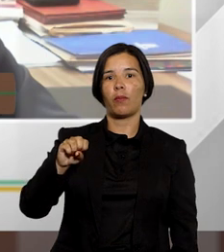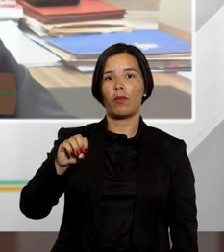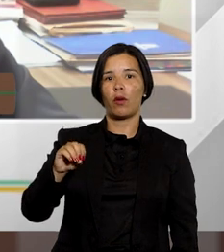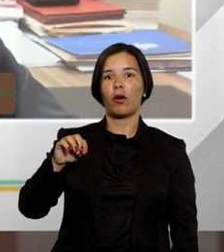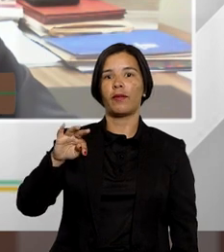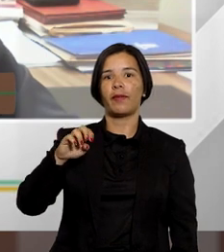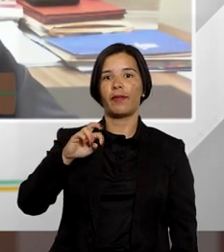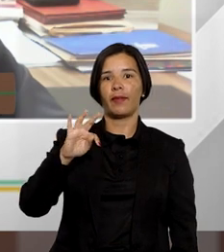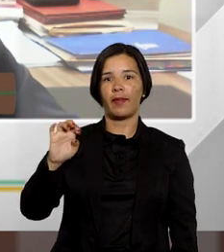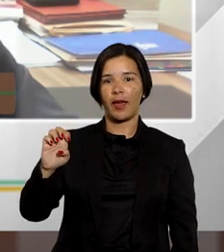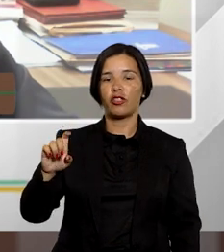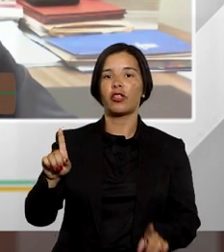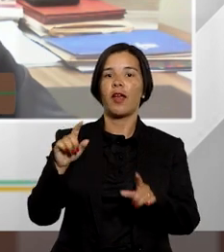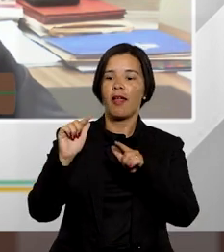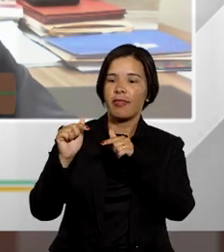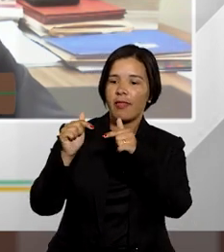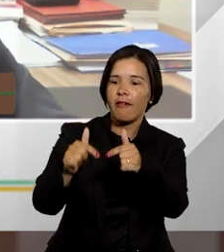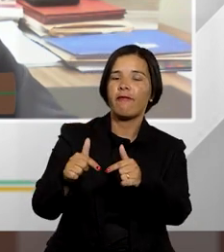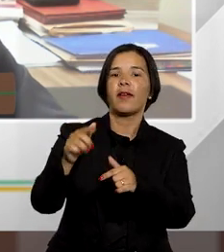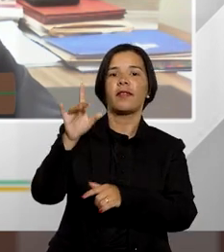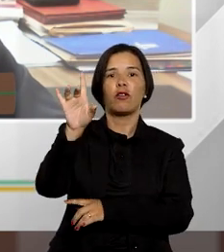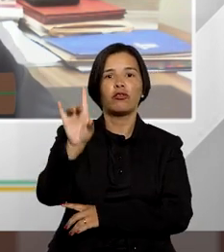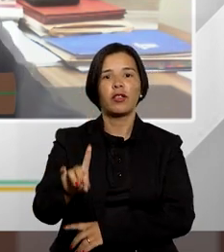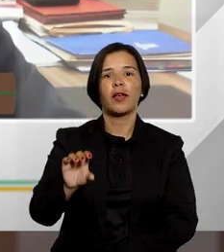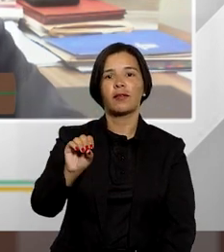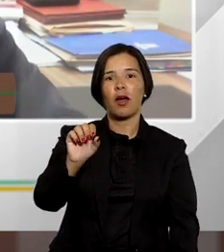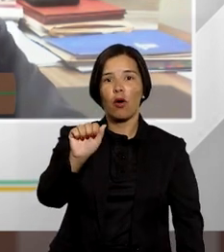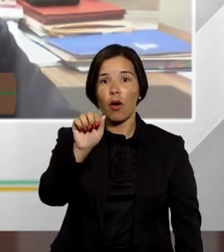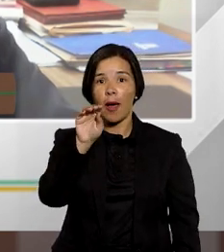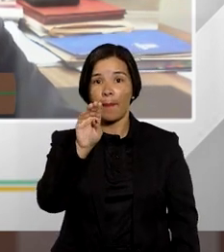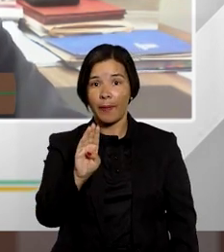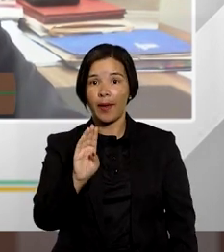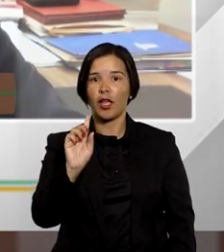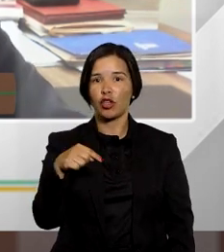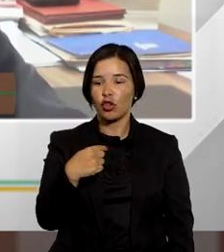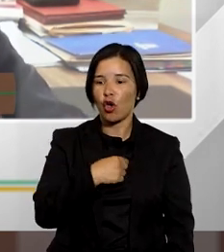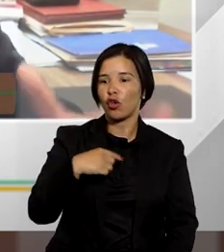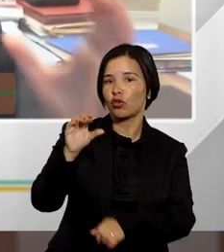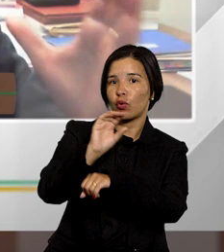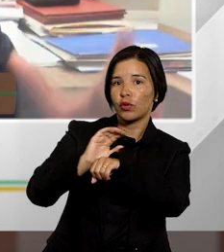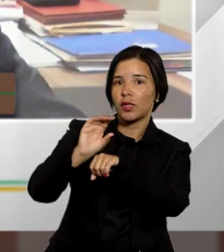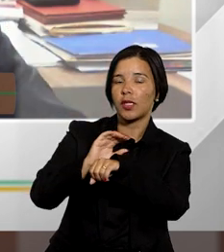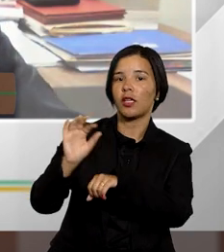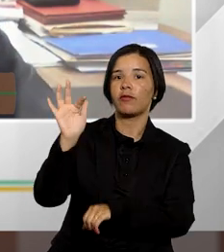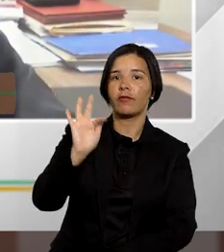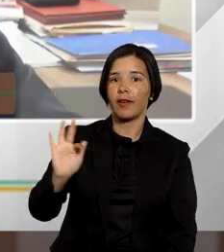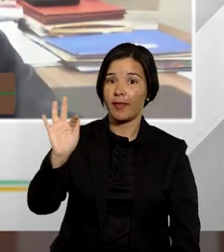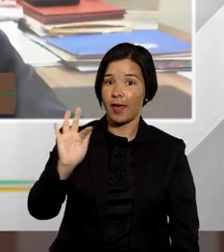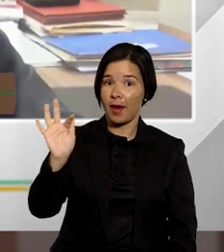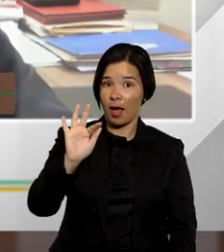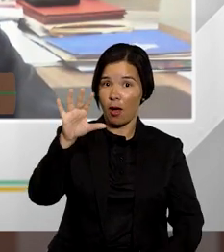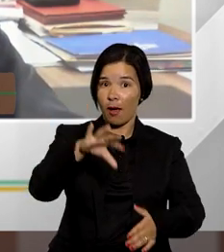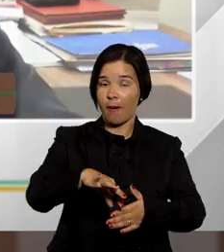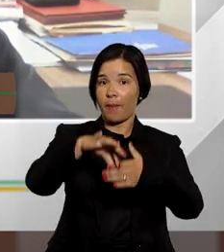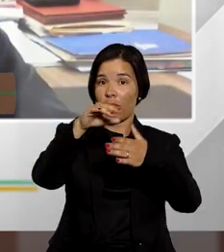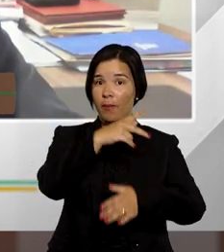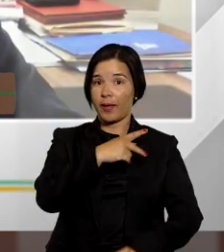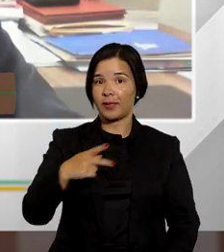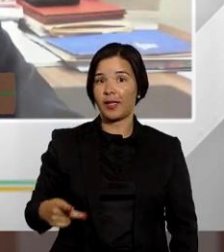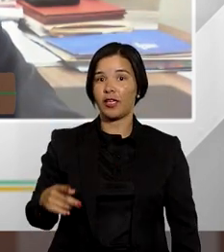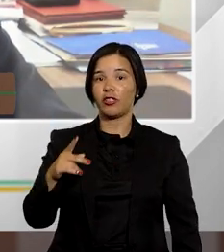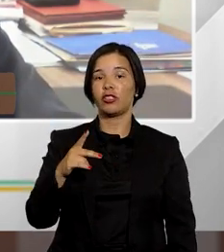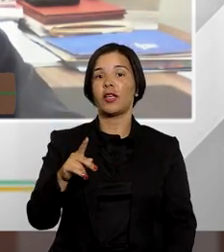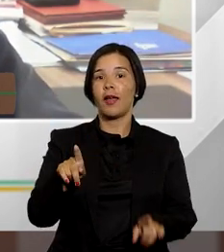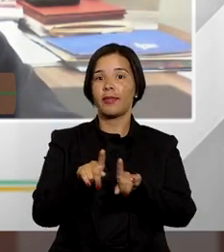prerrogativos defender o direito da advocacia então nós do Conselho Federal aqui encapaneado pelo presidente Beto